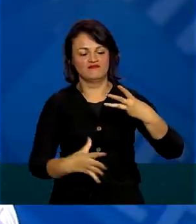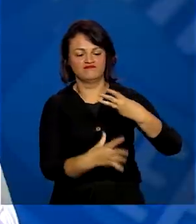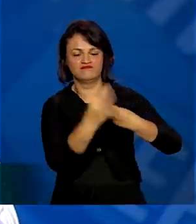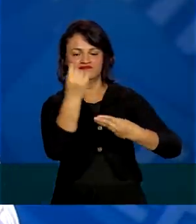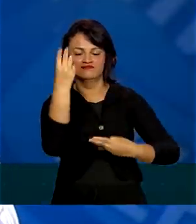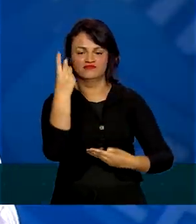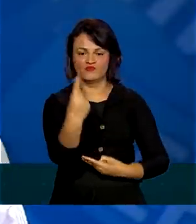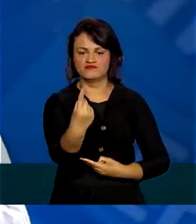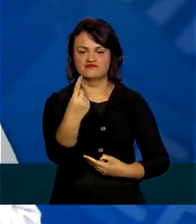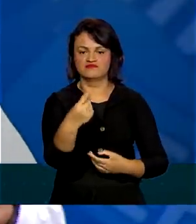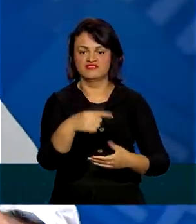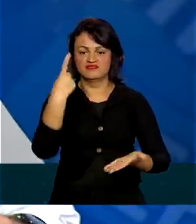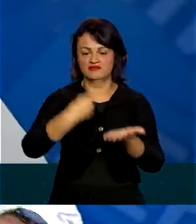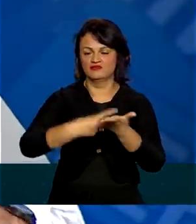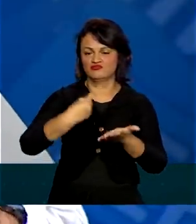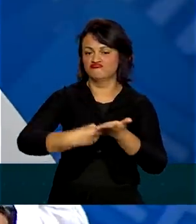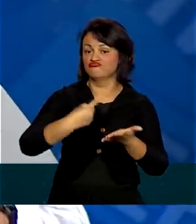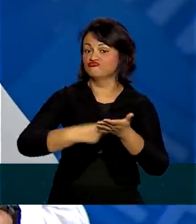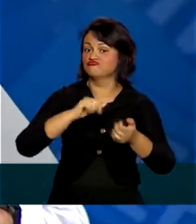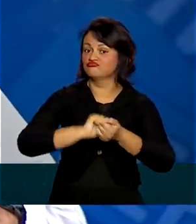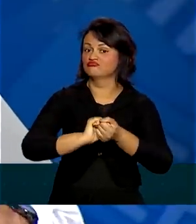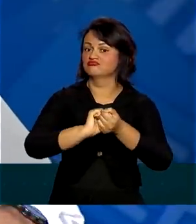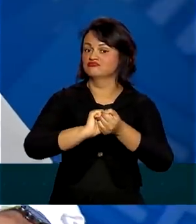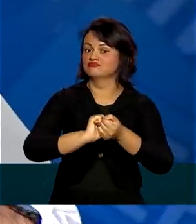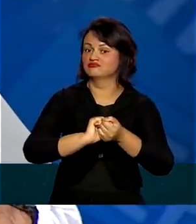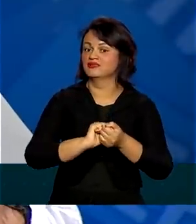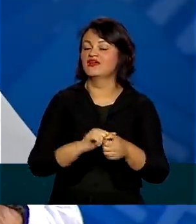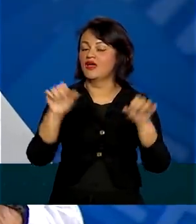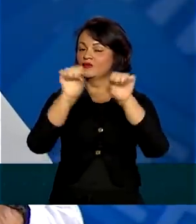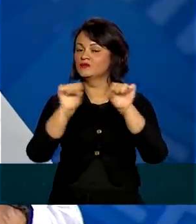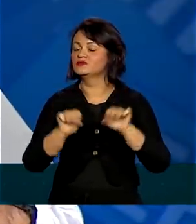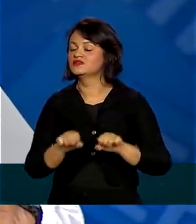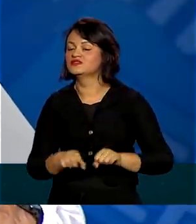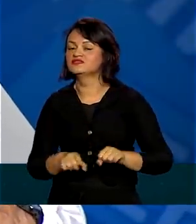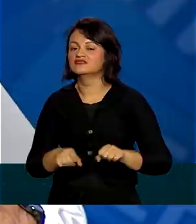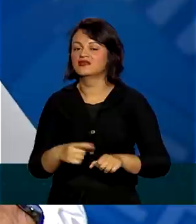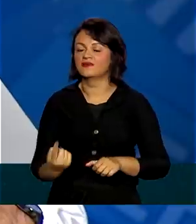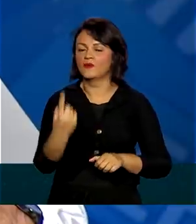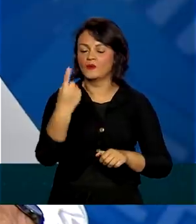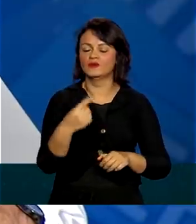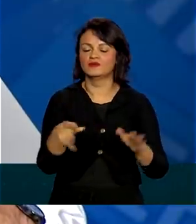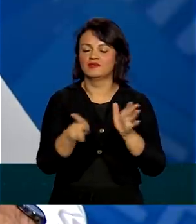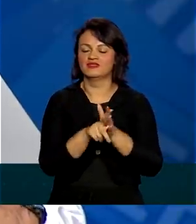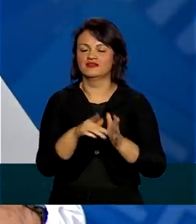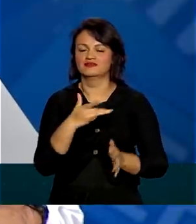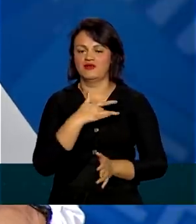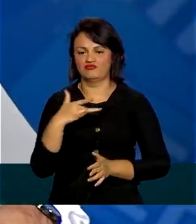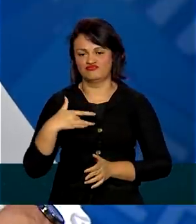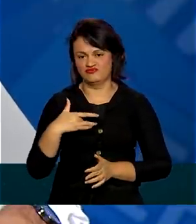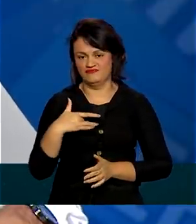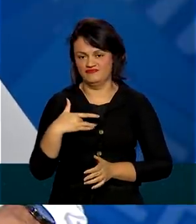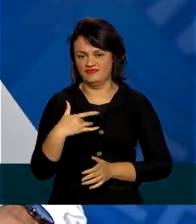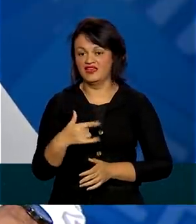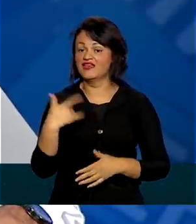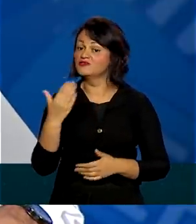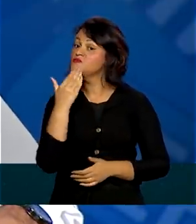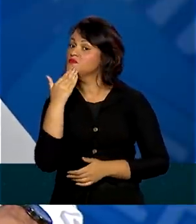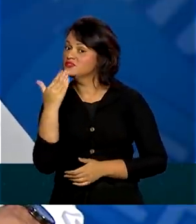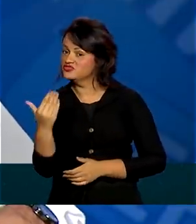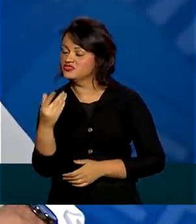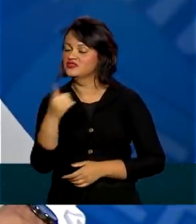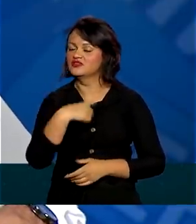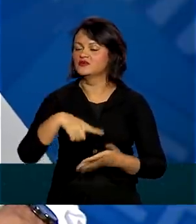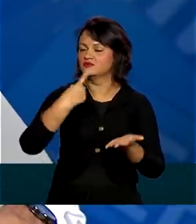Pactuado. É assim que a gente funciona no nosso sistema único de saúde. Então, eles vão solicitar e a gente